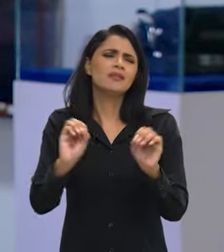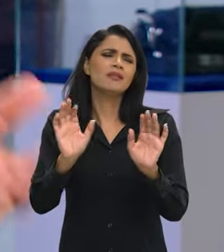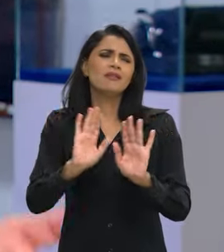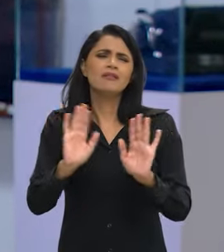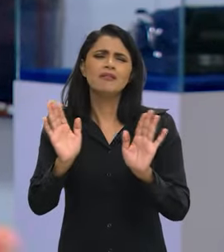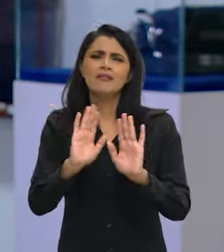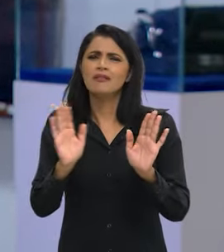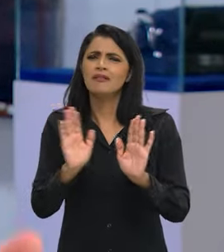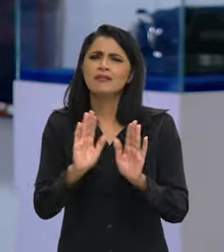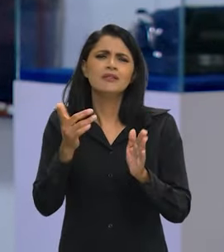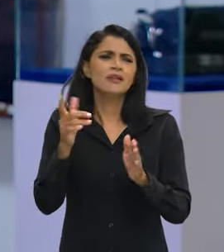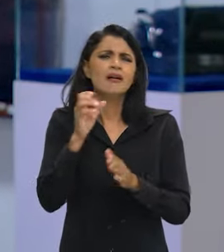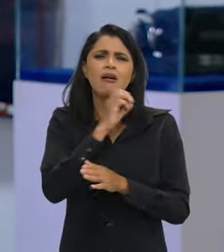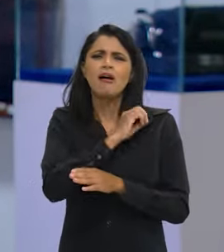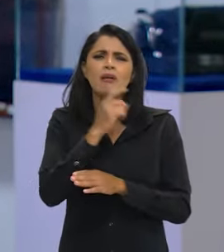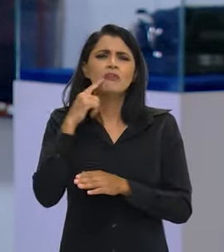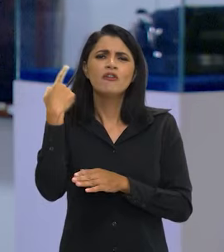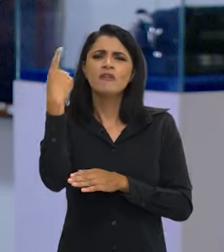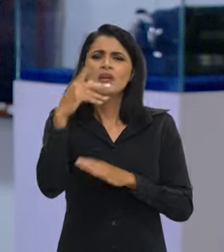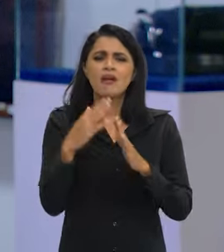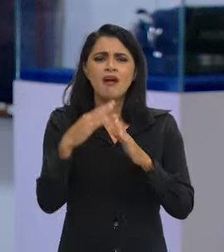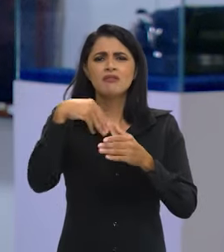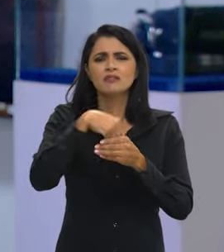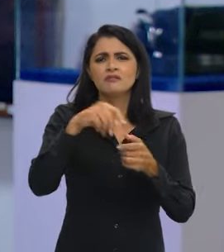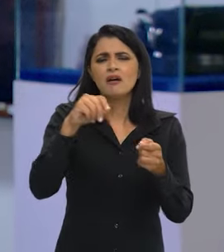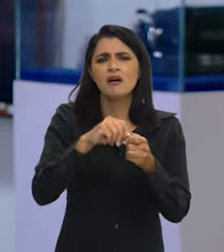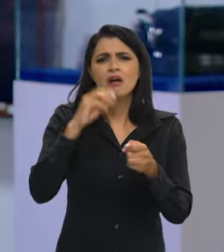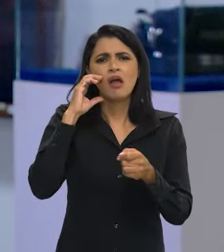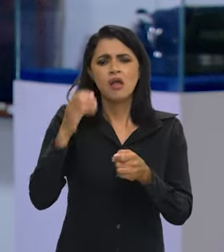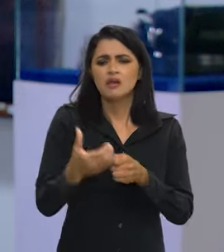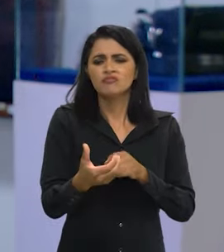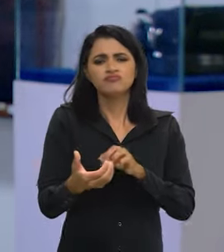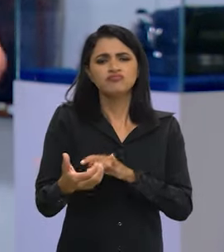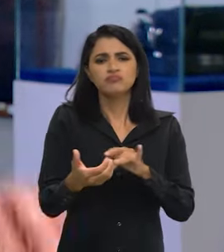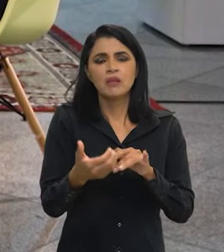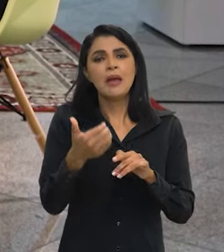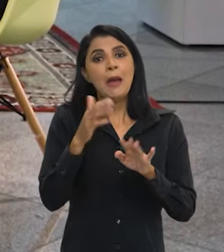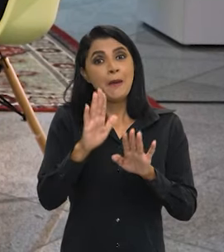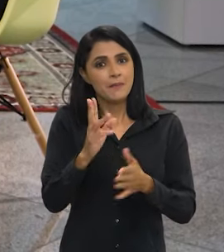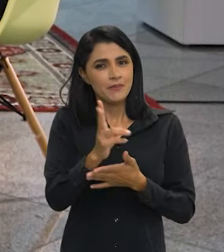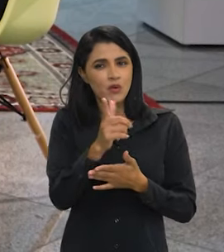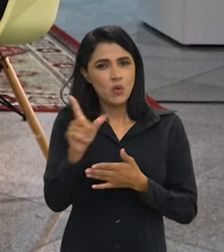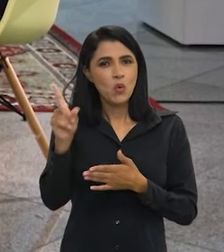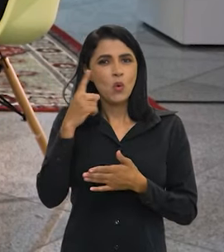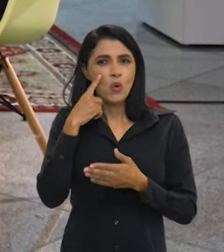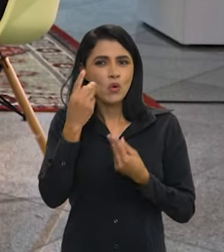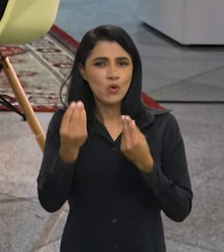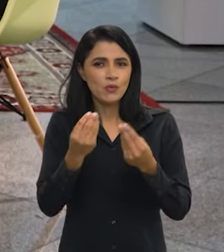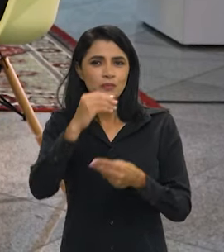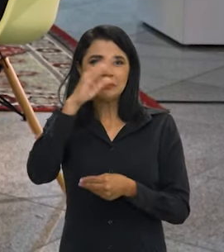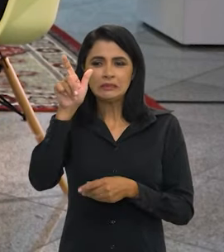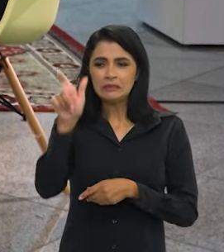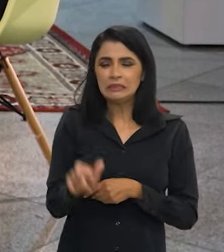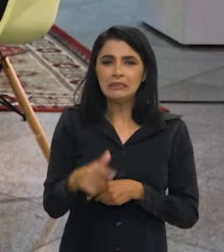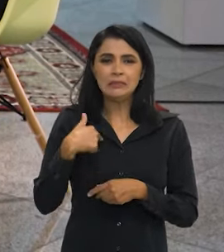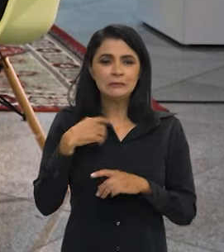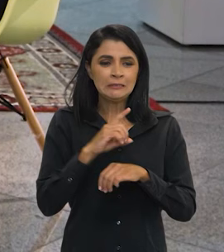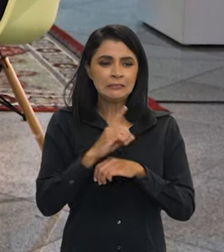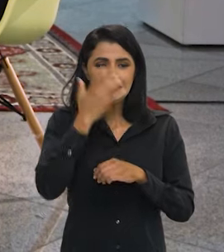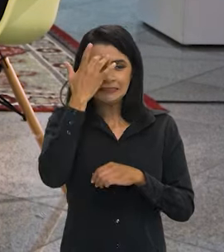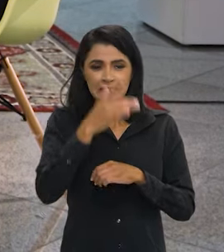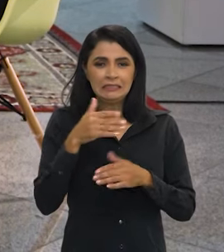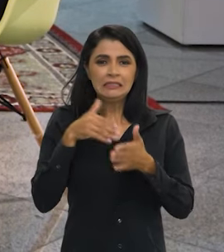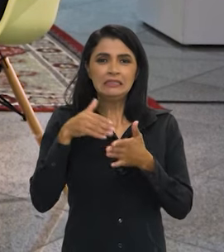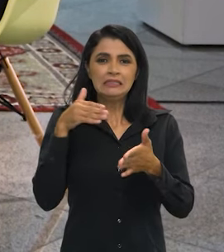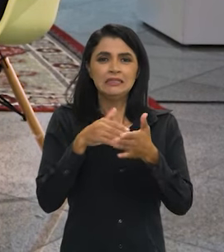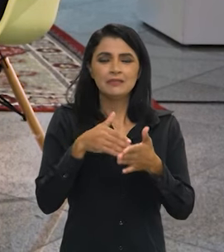quilômetros de barco, 5, 6 dias. Não. Você pode fazer da sua casa. Mas mesmo aquele brasileiro que tem uma exclusão digital ainda, nosso